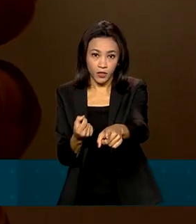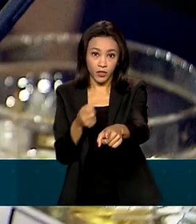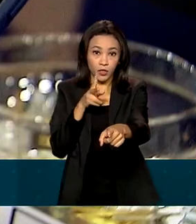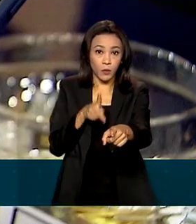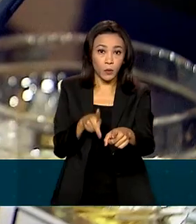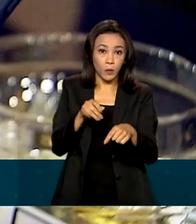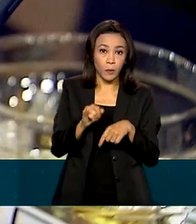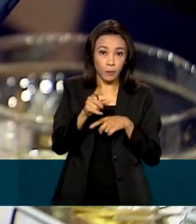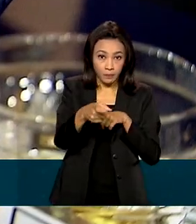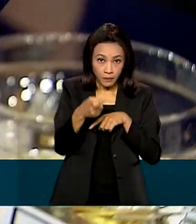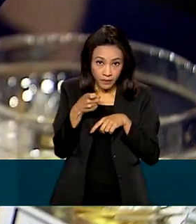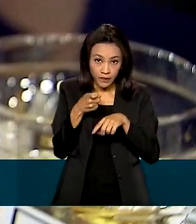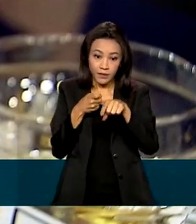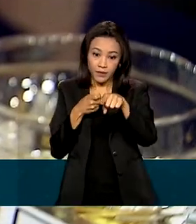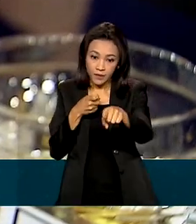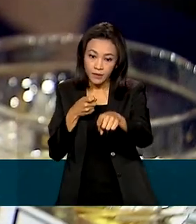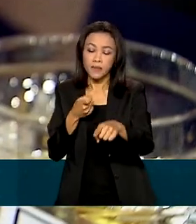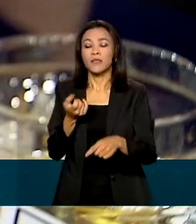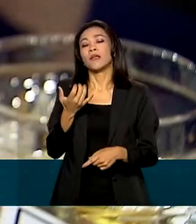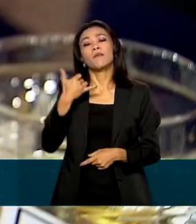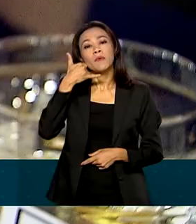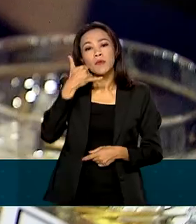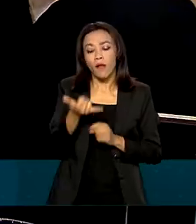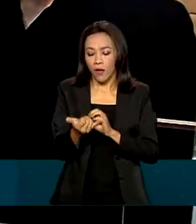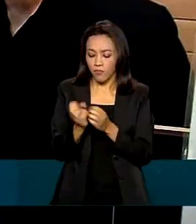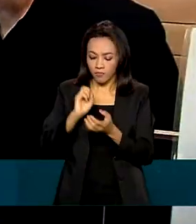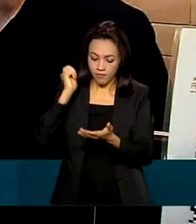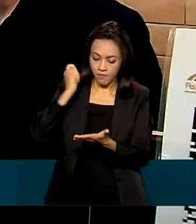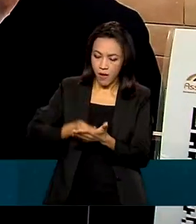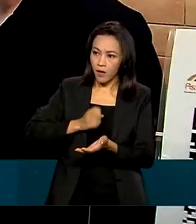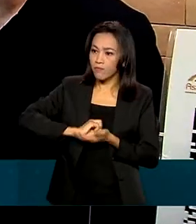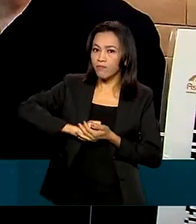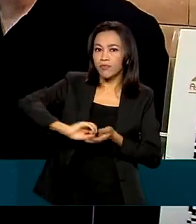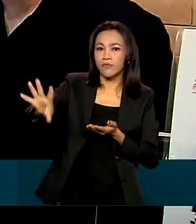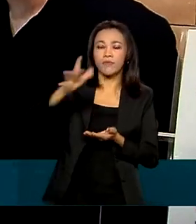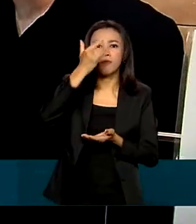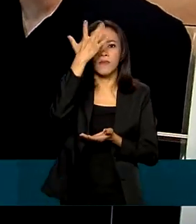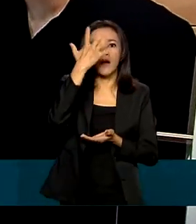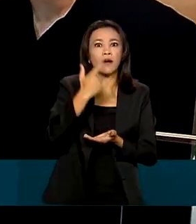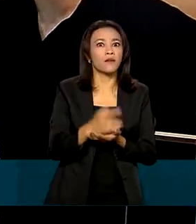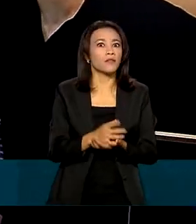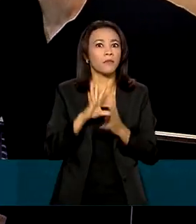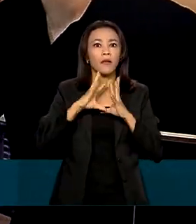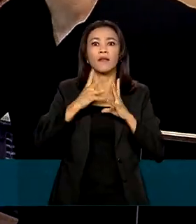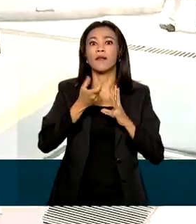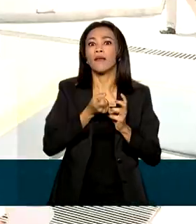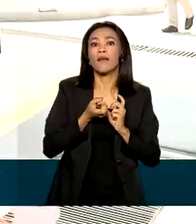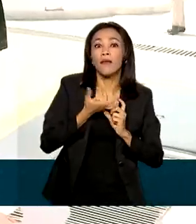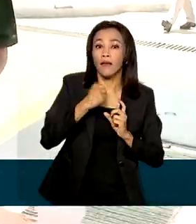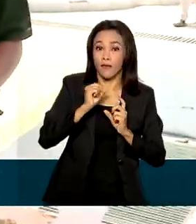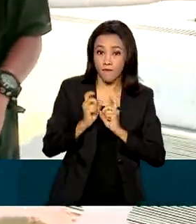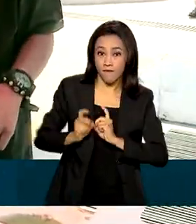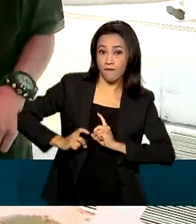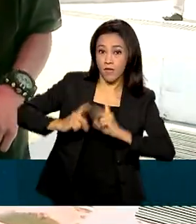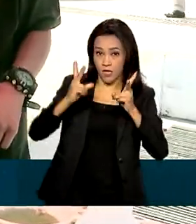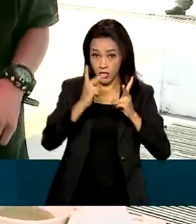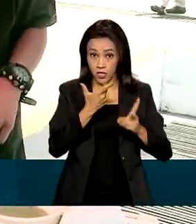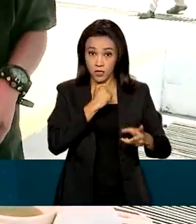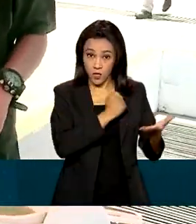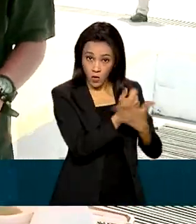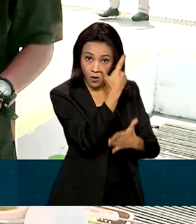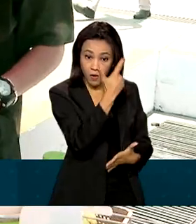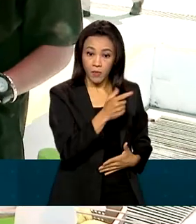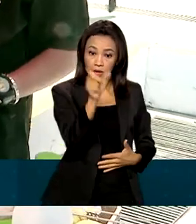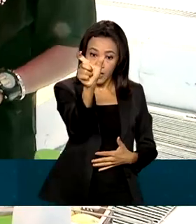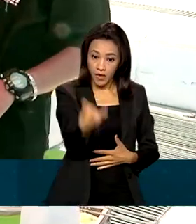sistema de pagamento instantâneo pelo celular, facilitou a vida de todo mundo, de quem compra e de quem vende. O Jonathan ajuda o pai